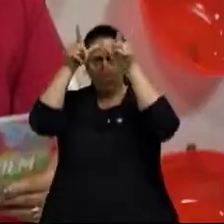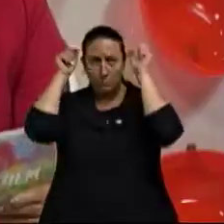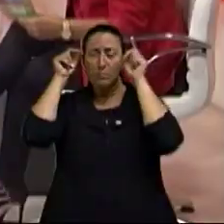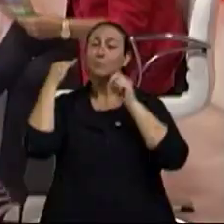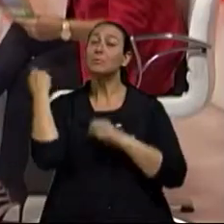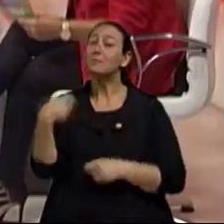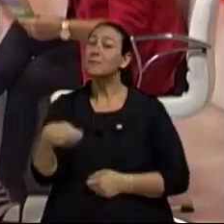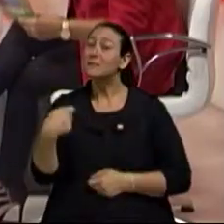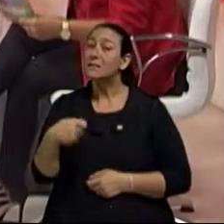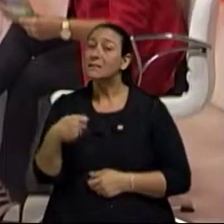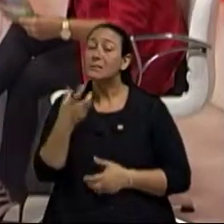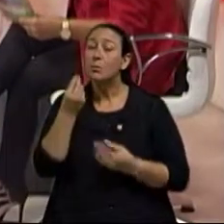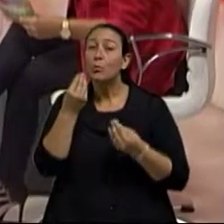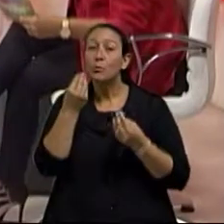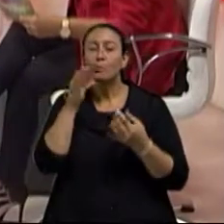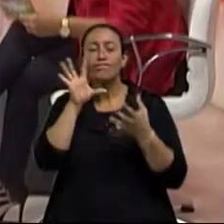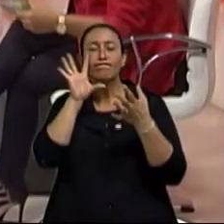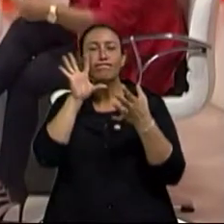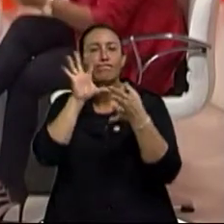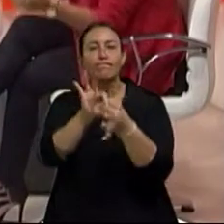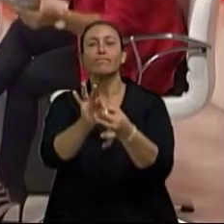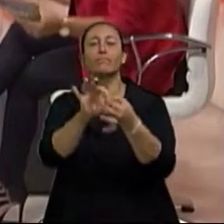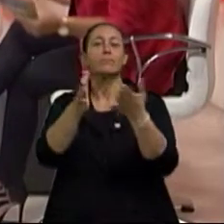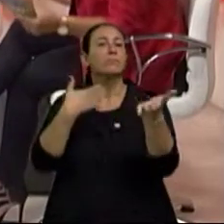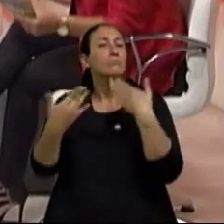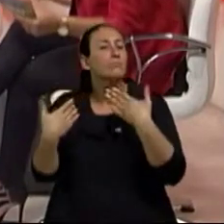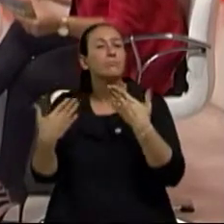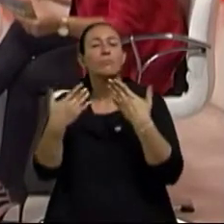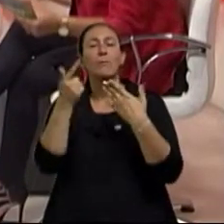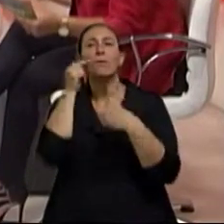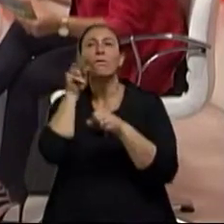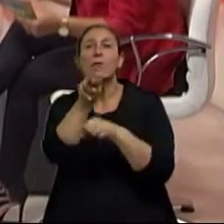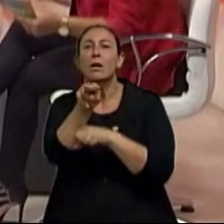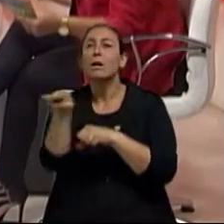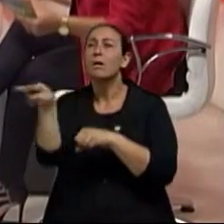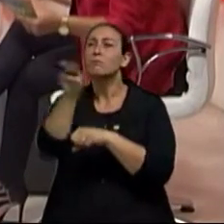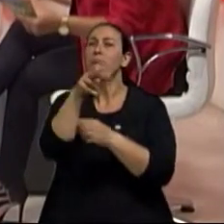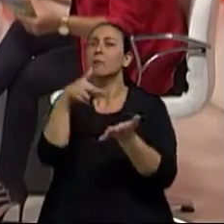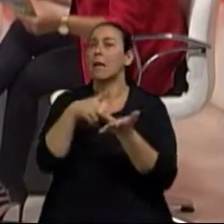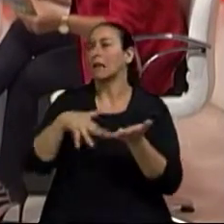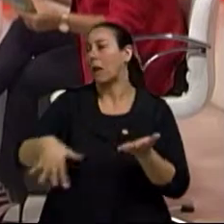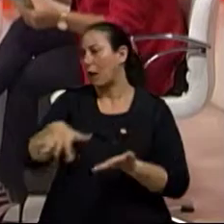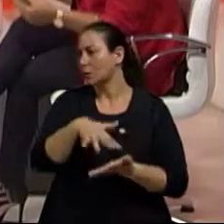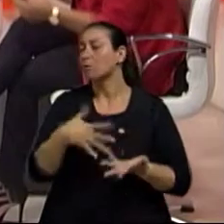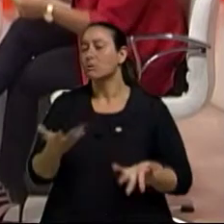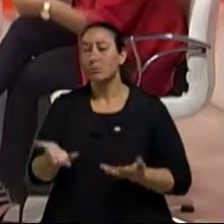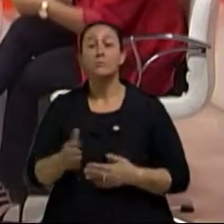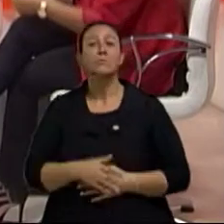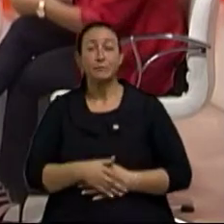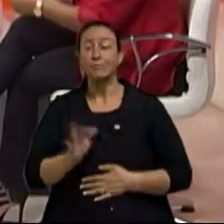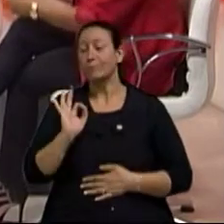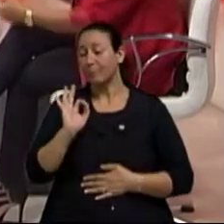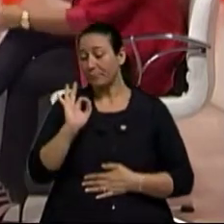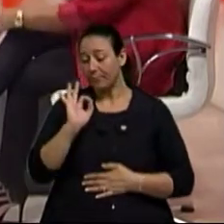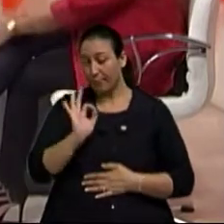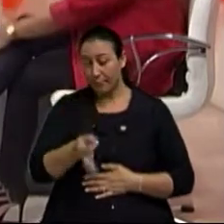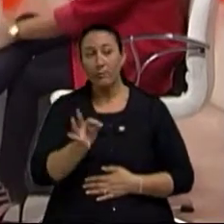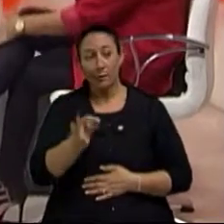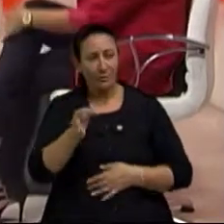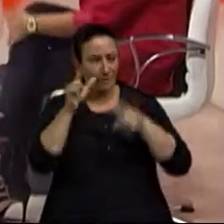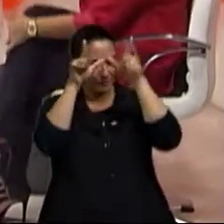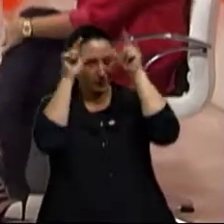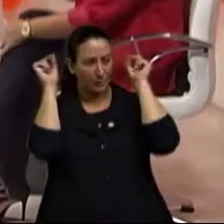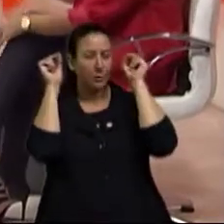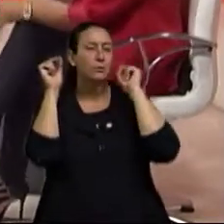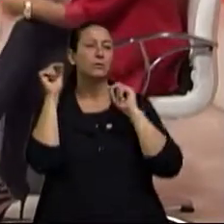que esteja muito presente nesse momento para mostrar essa realidade, né, doutor? Exato. A enfermagem, especialmente a